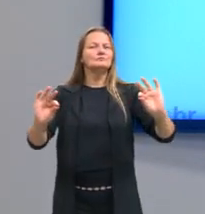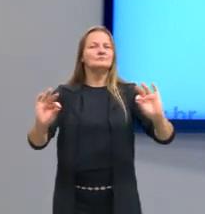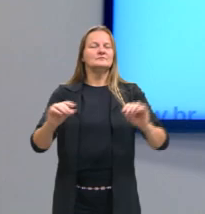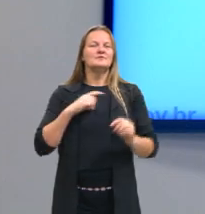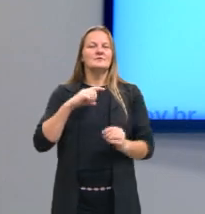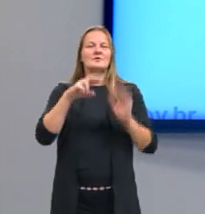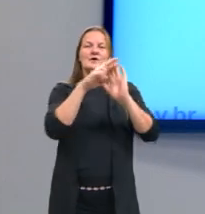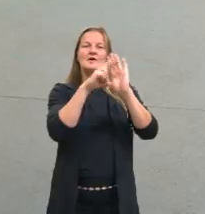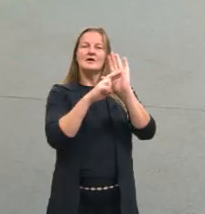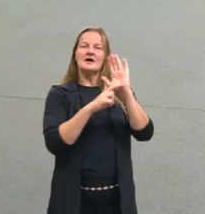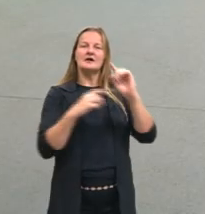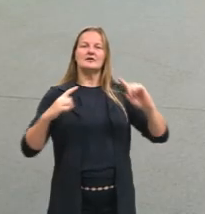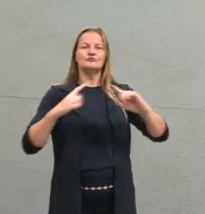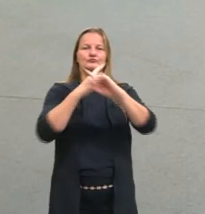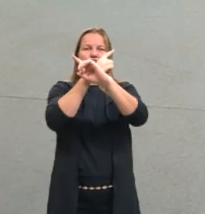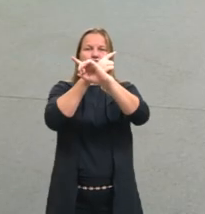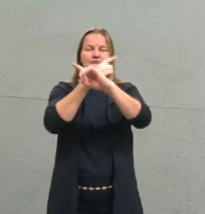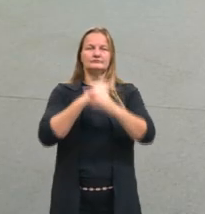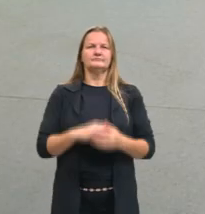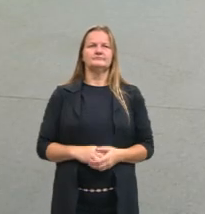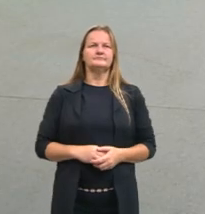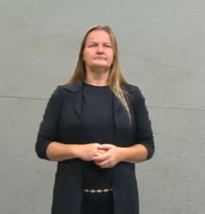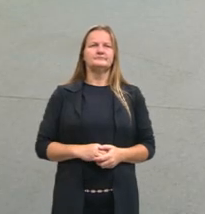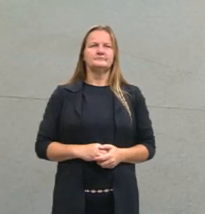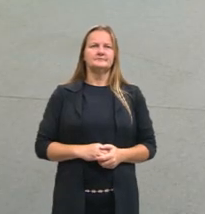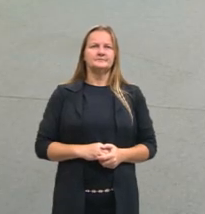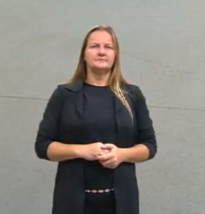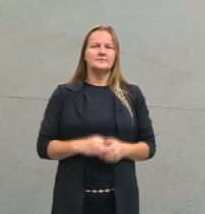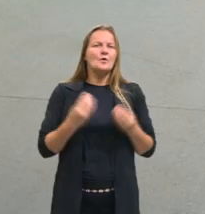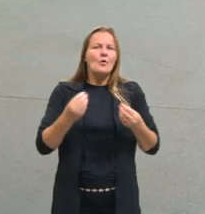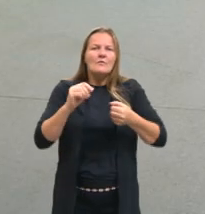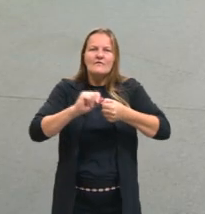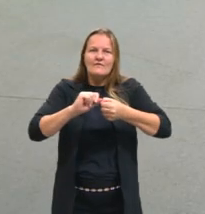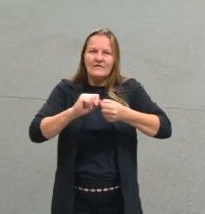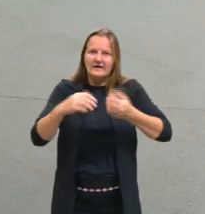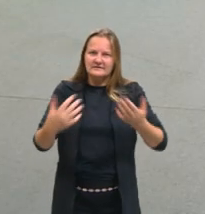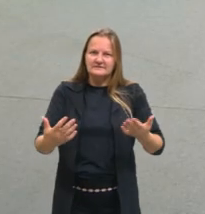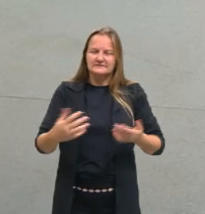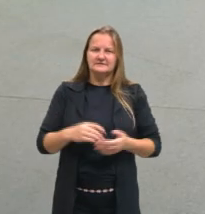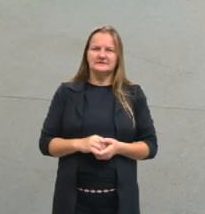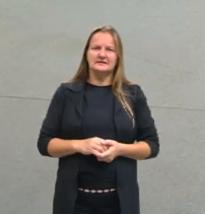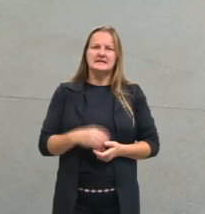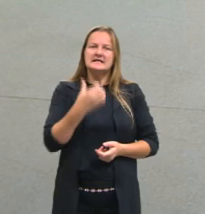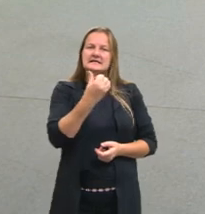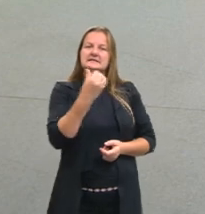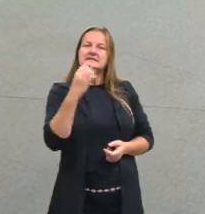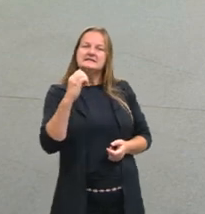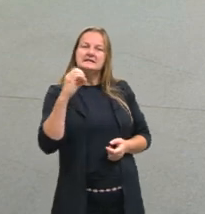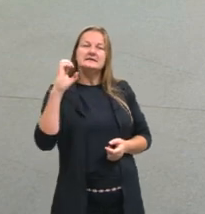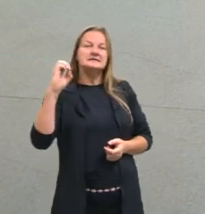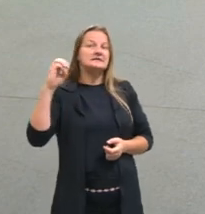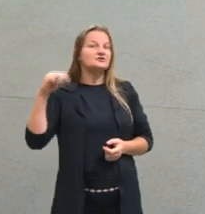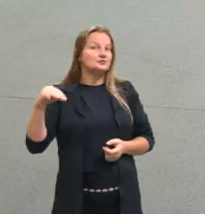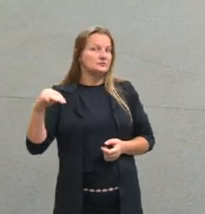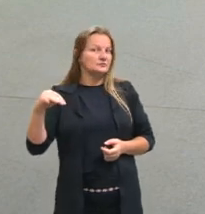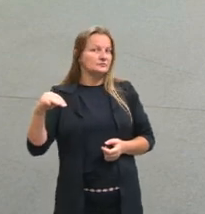usando regra de 3, tá? Como que eu posso fazer? Eu quero saber 60 centímetros.